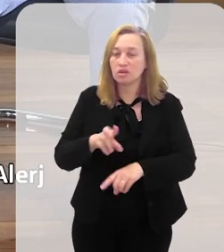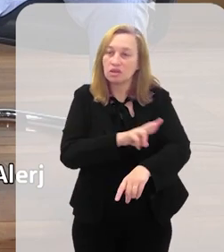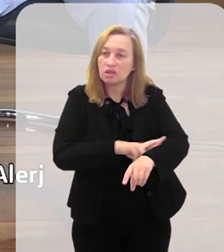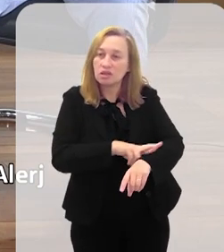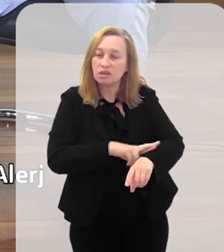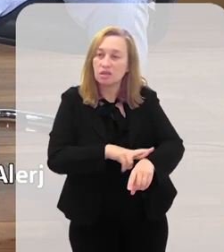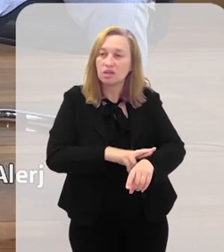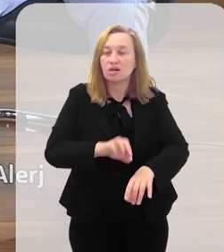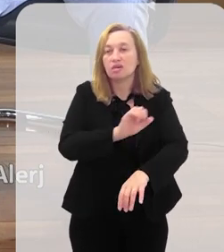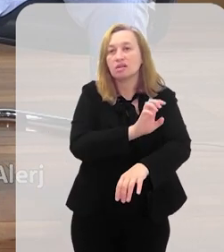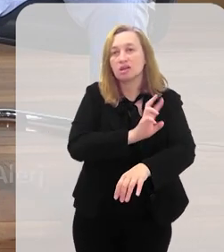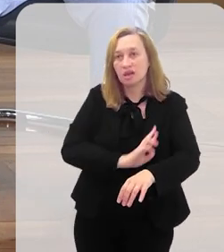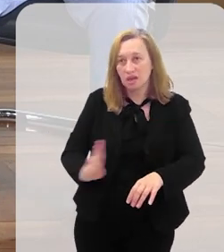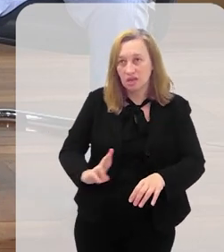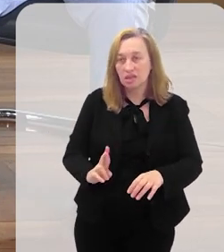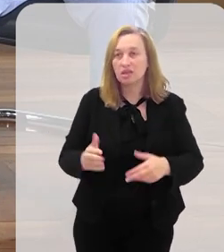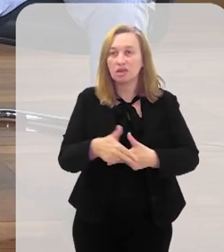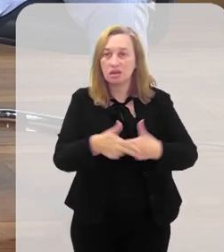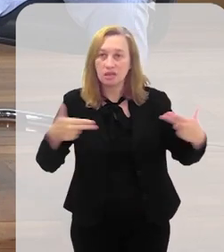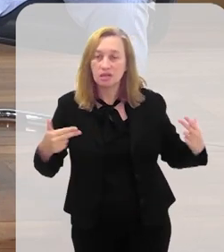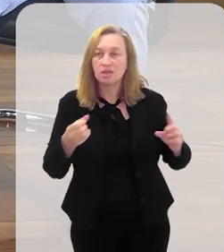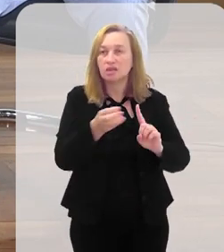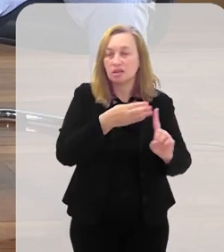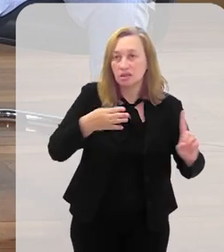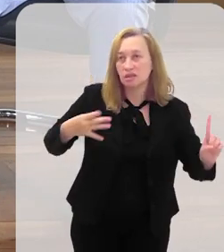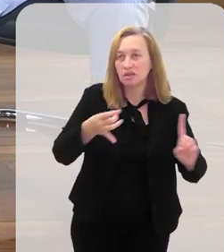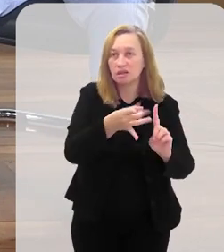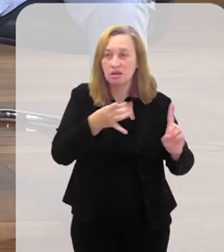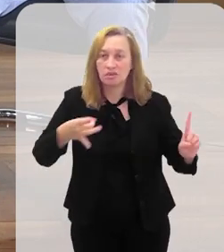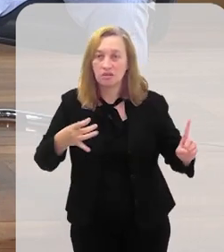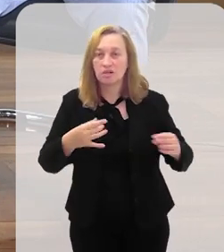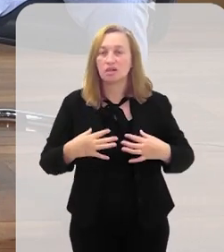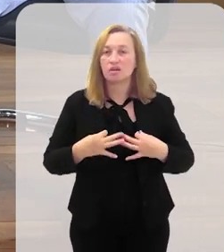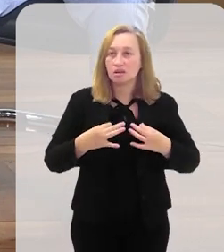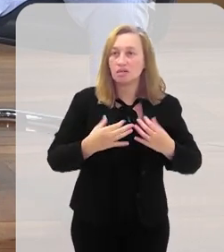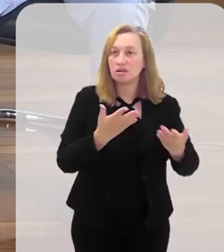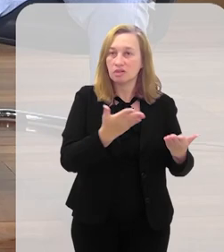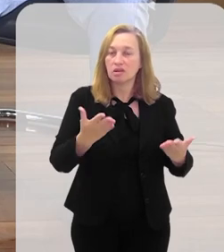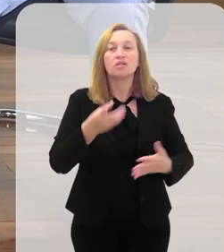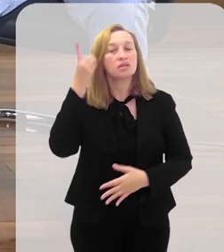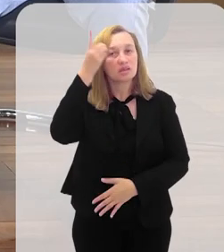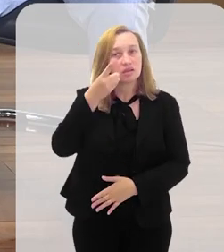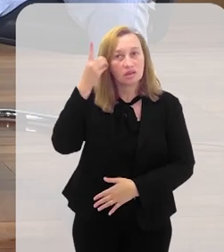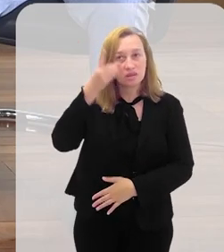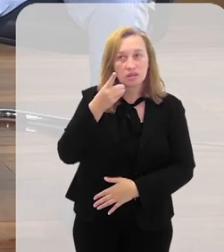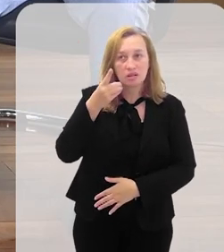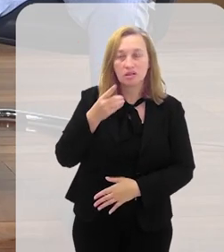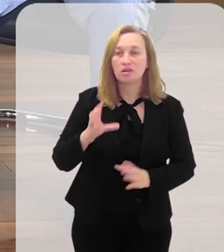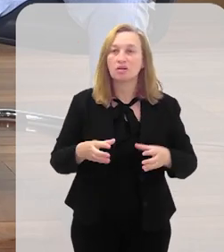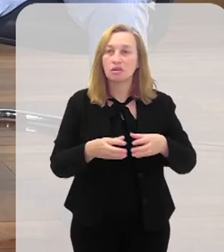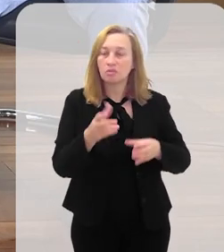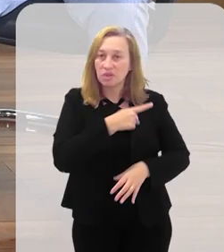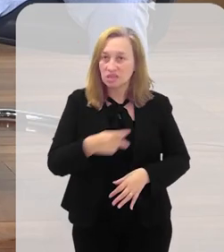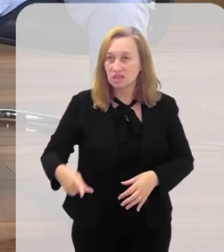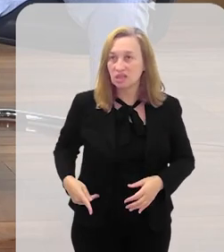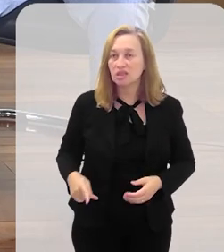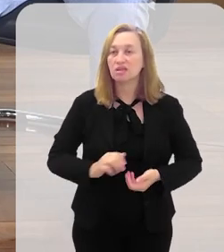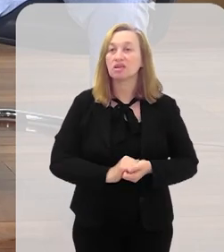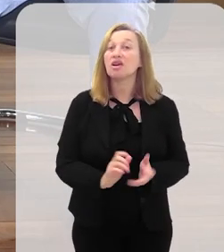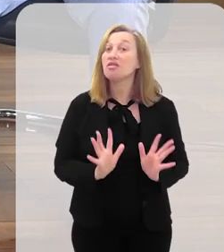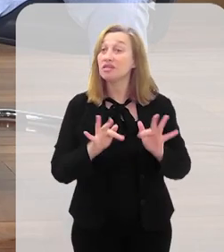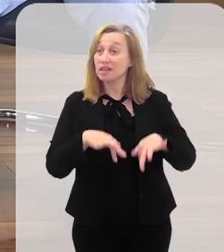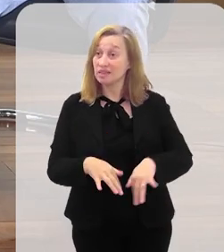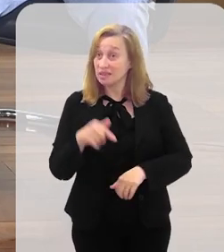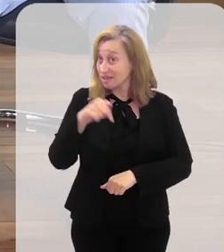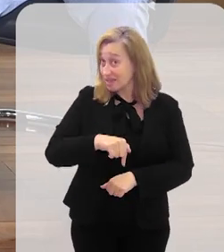racial, étnica, religiosa, LGBTfobia. Então, aí, à disposição do nosso deputado que preside essa comissão.